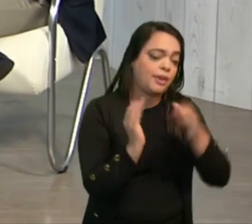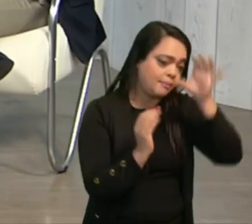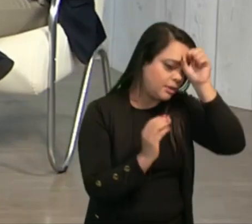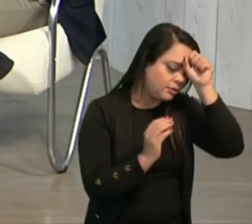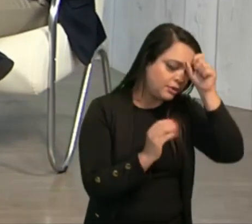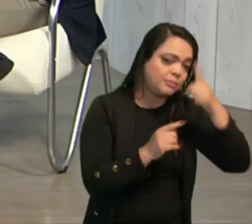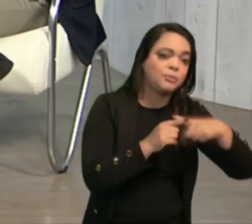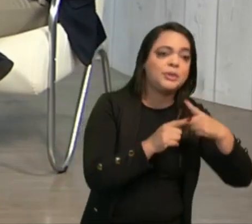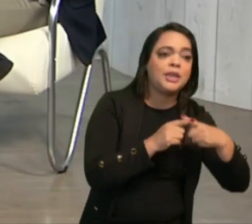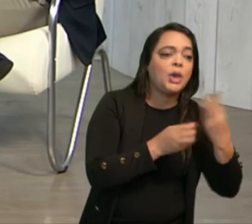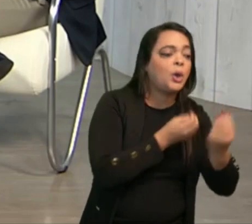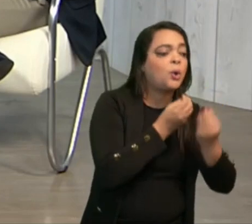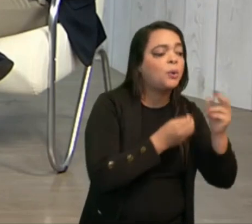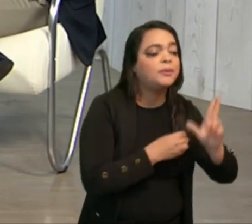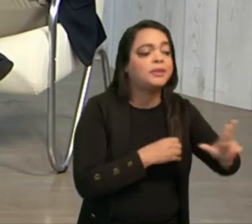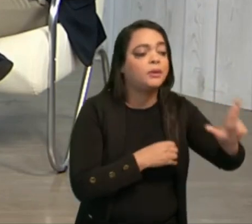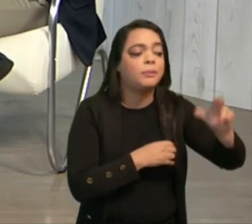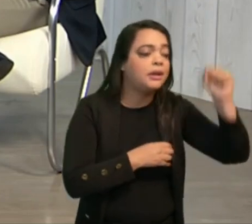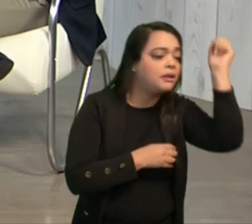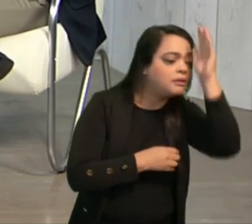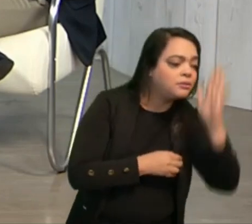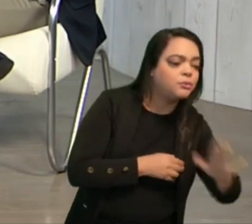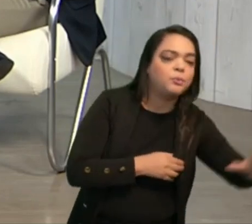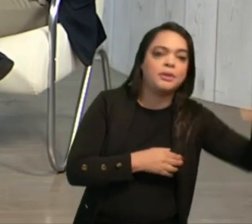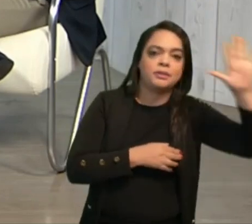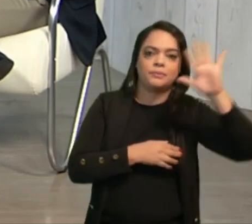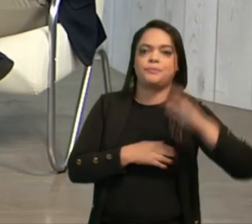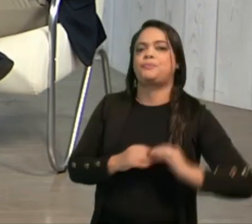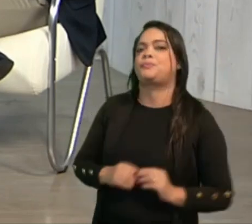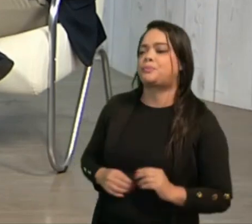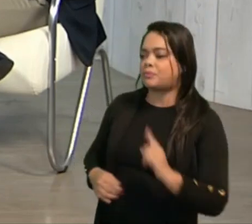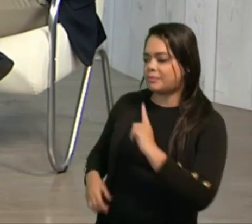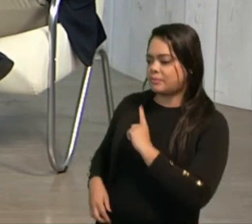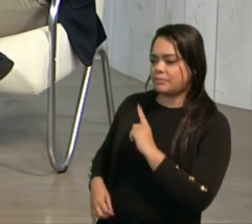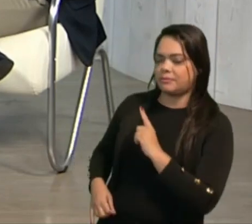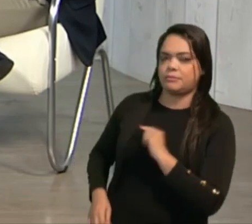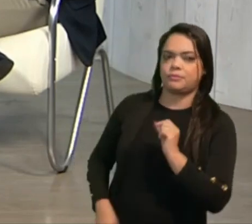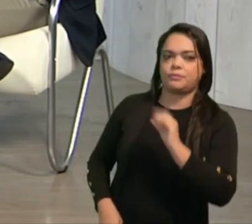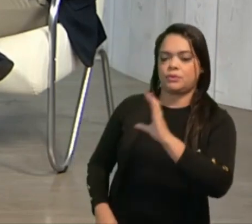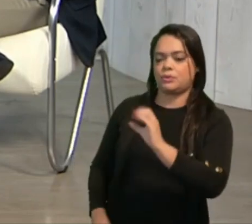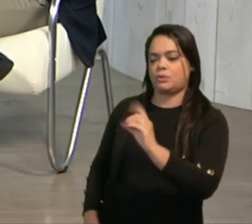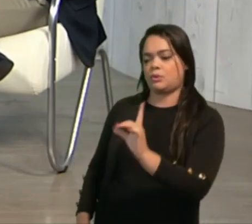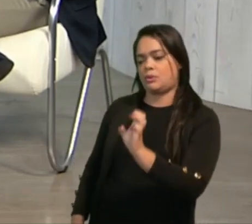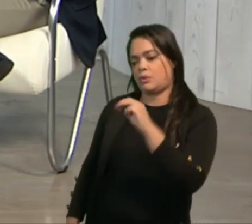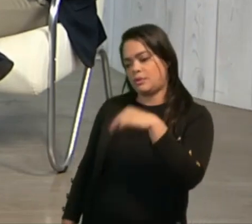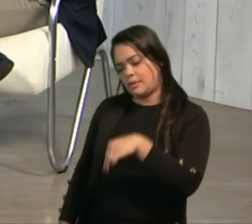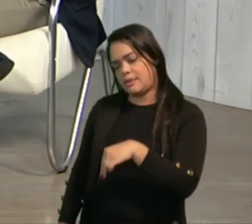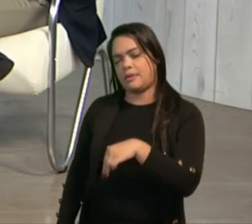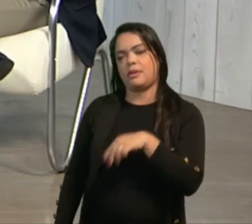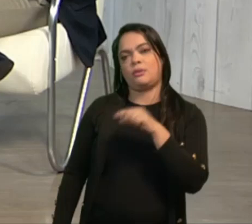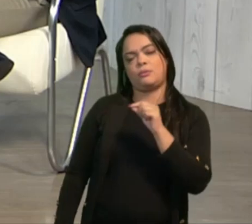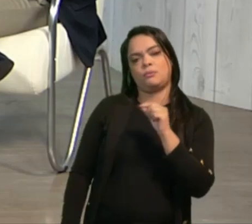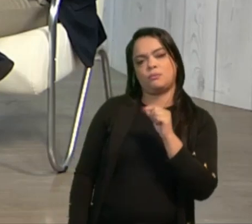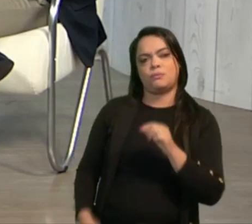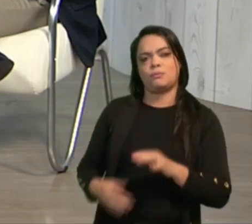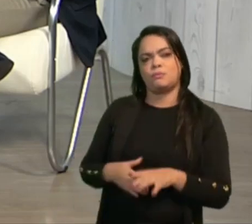Qual que esse cenário aqui em Uberlândia e no Brasil também? Foram, foi, o Codem capitaneou uma